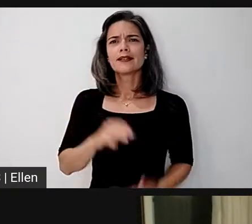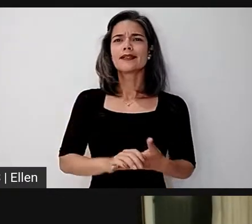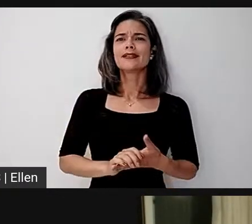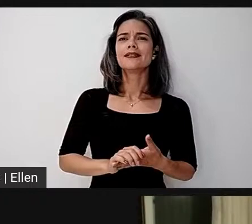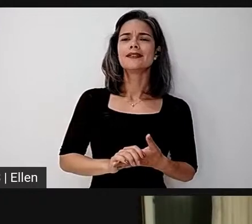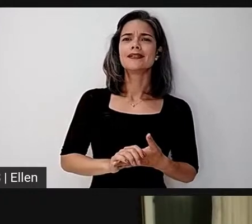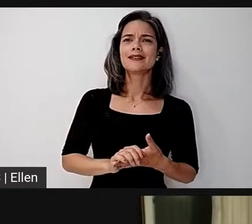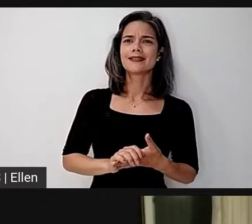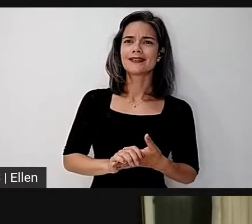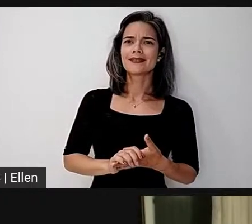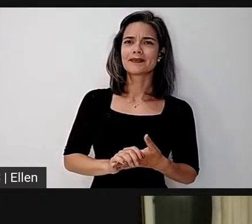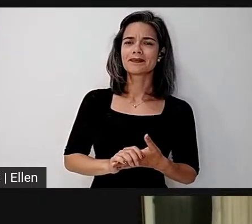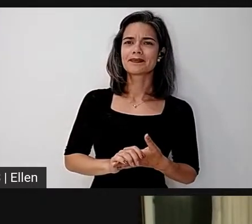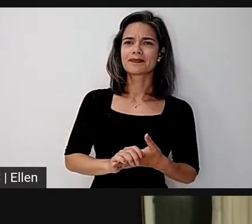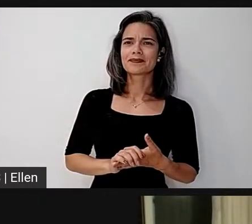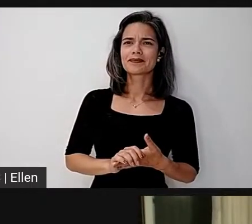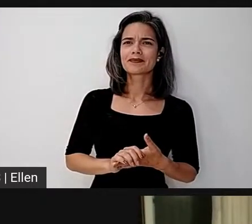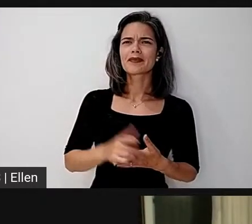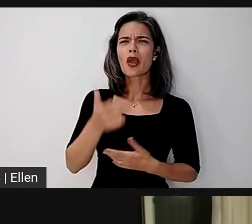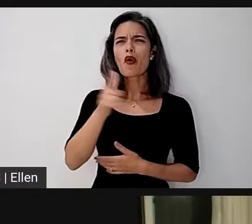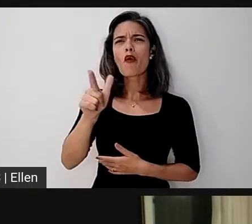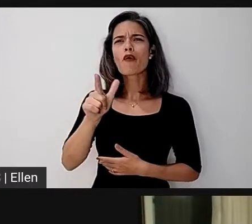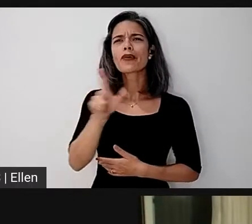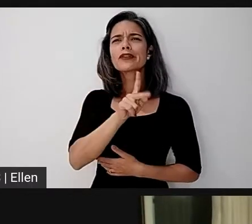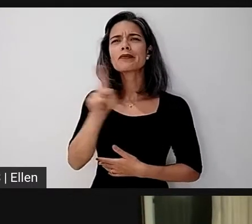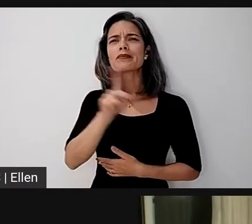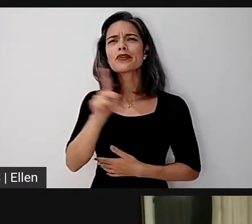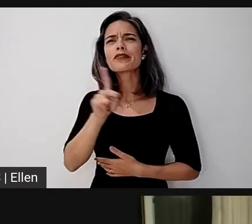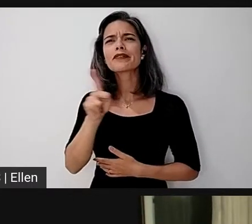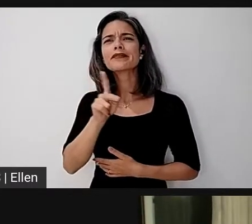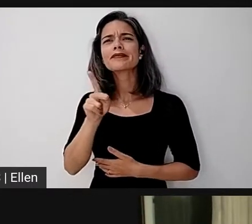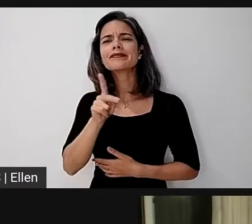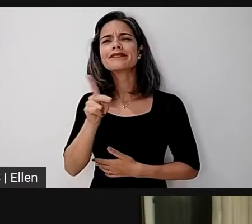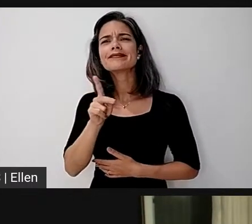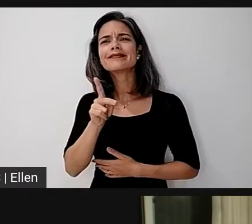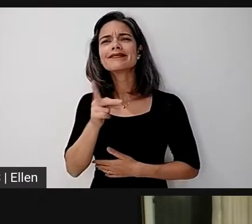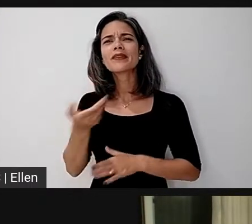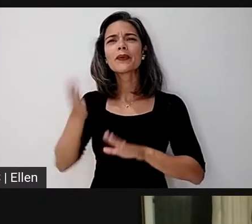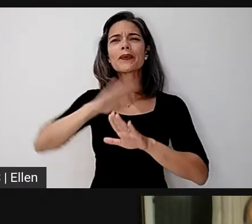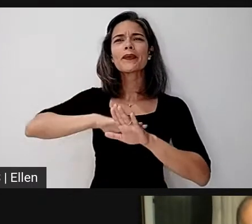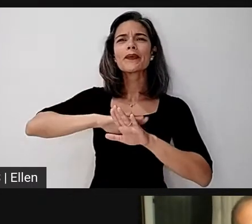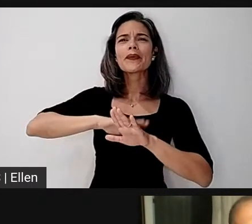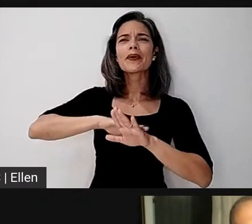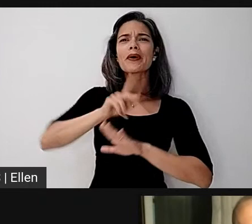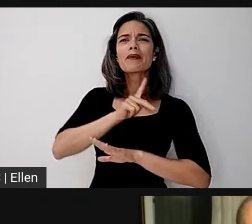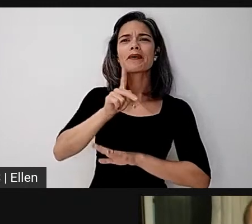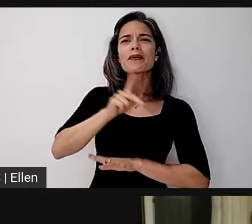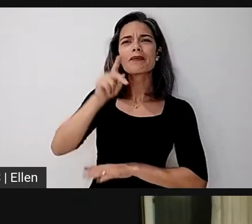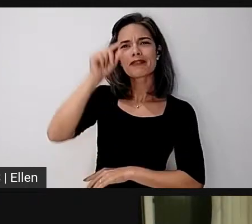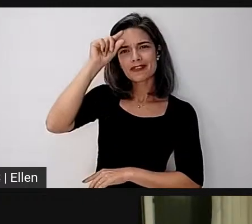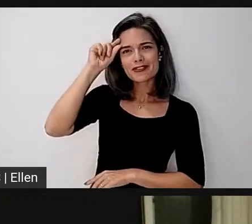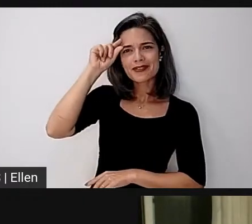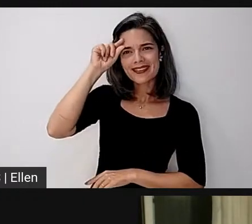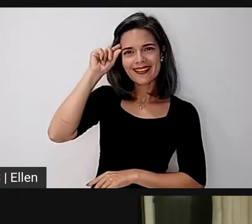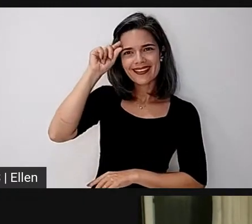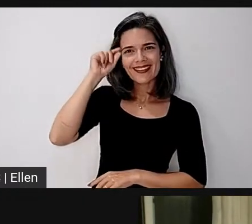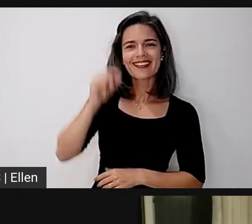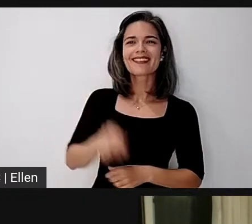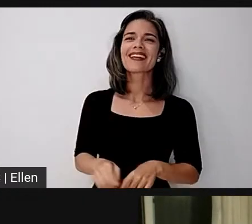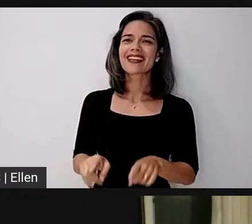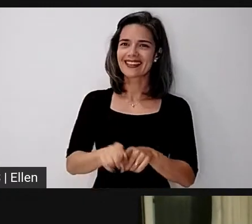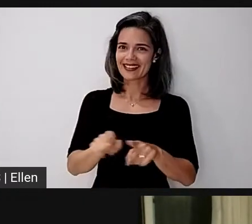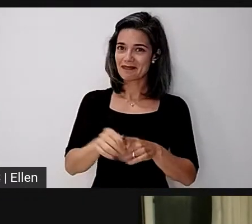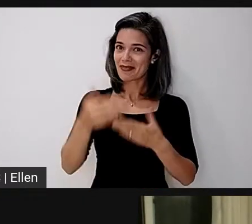que ainda não apareceu aqui na mesa, mas está aí nos bastidores, colaborando na organização do evento, a professora Nalva. Queria agradecer o